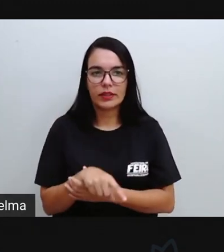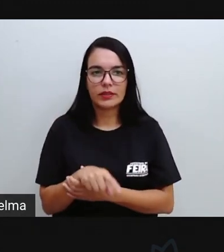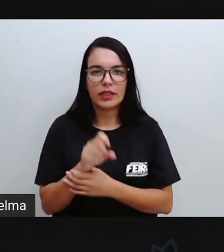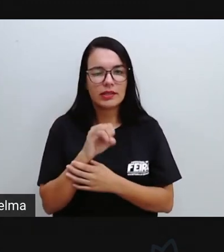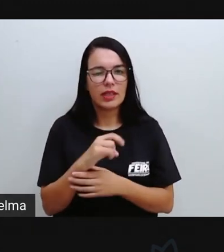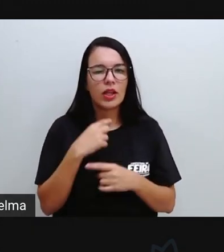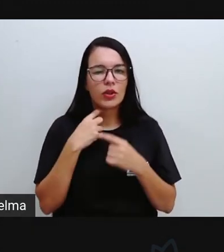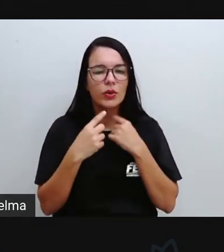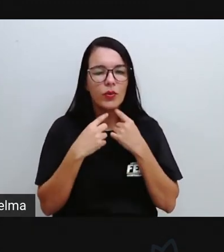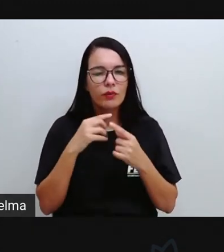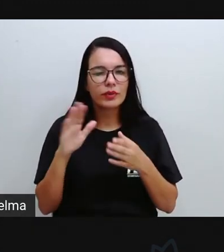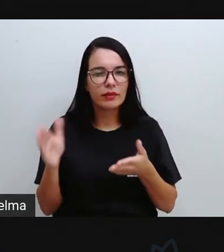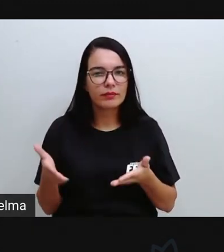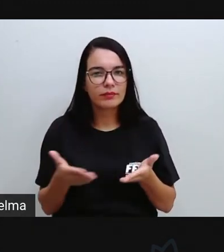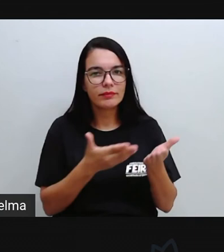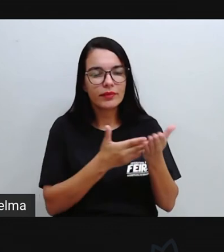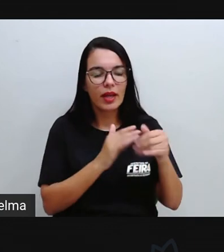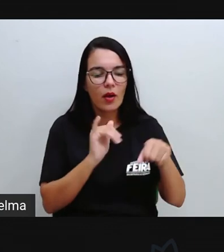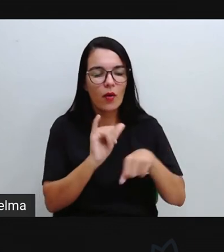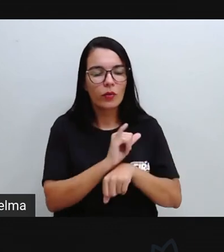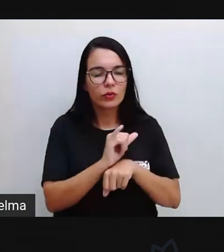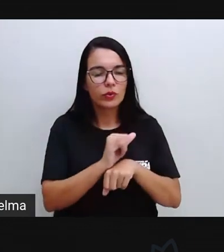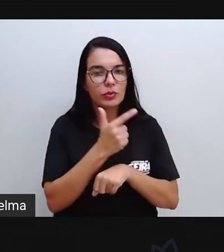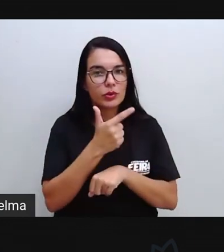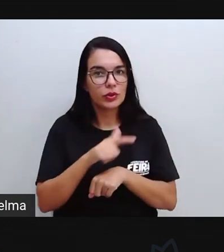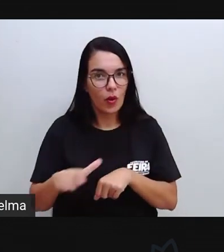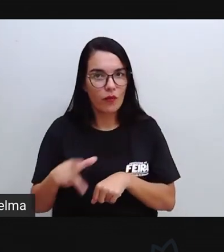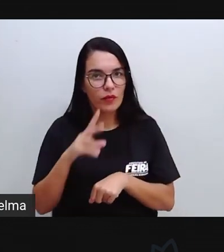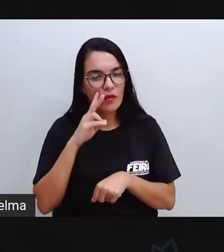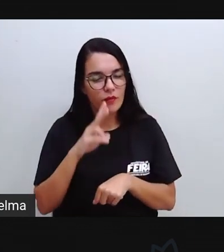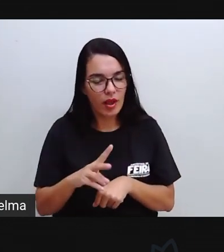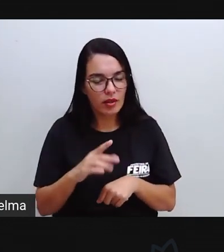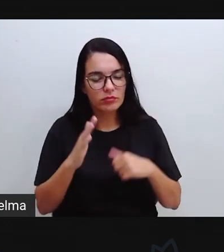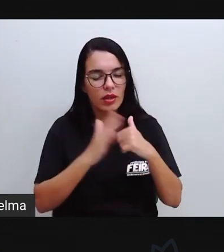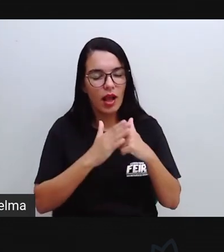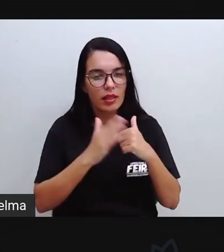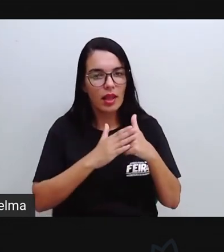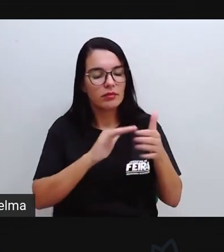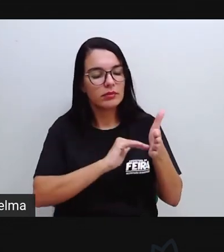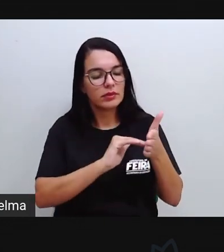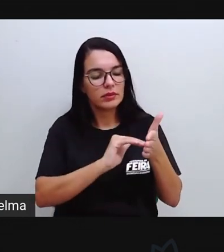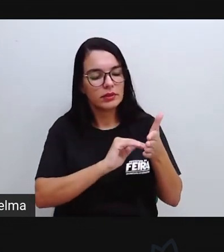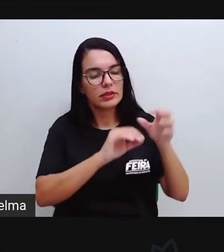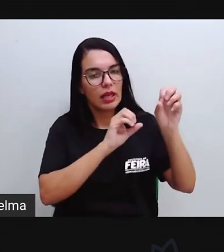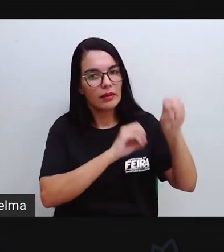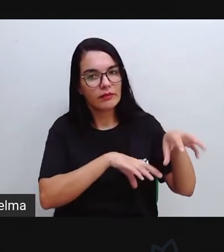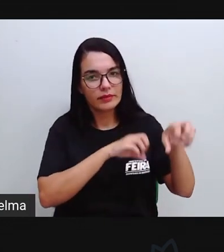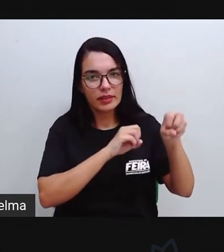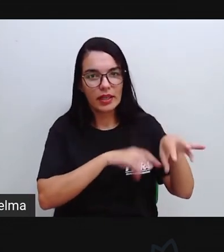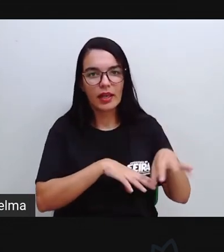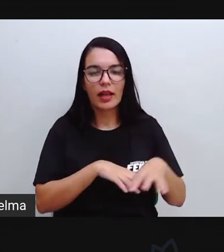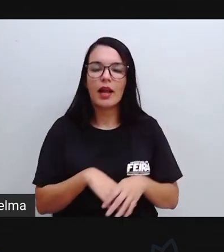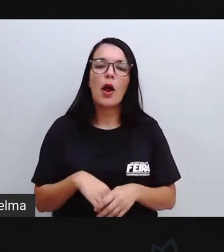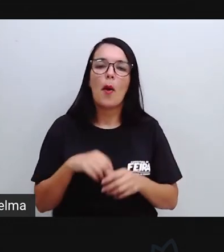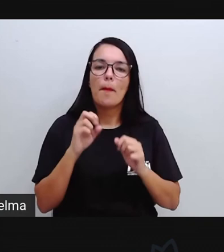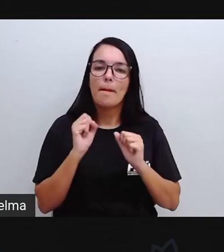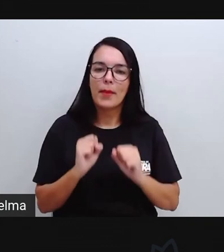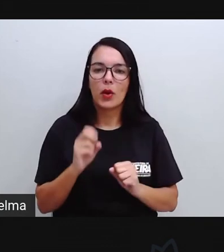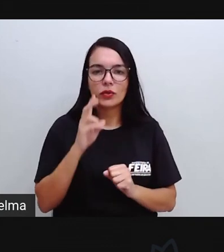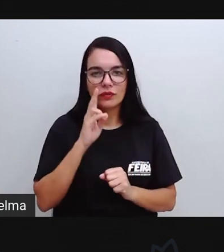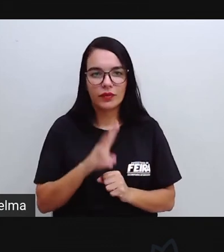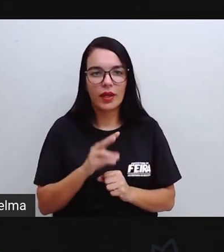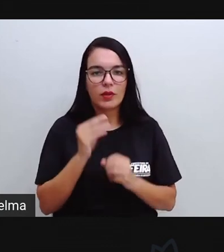sentirem qualquer dúvida, assista a esse vídeo novamente, certo? Ele está disponível no nosso canal da Seducos de Feira de Santana, lá no YouTube.